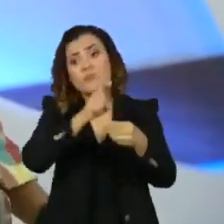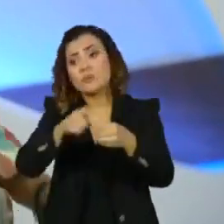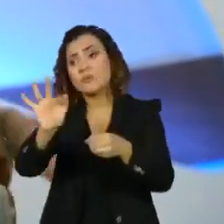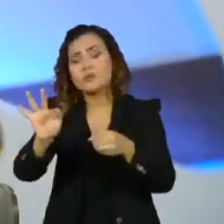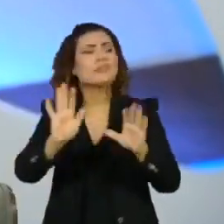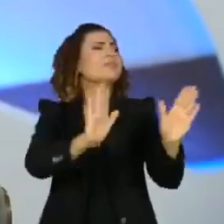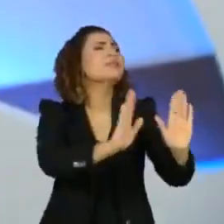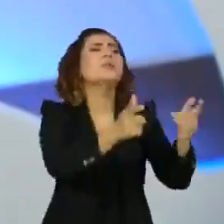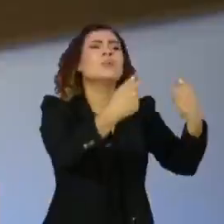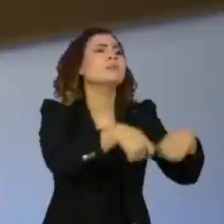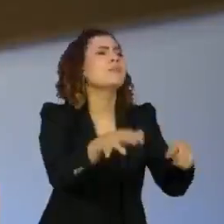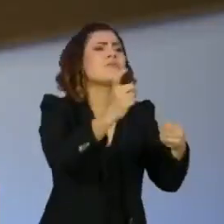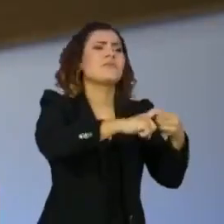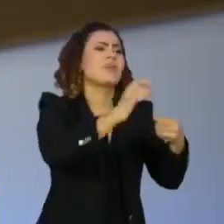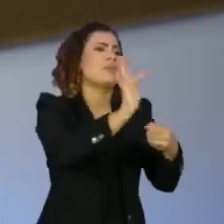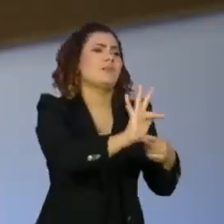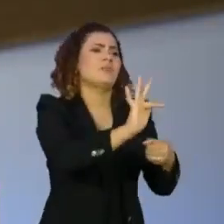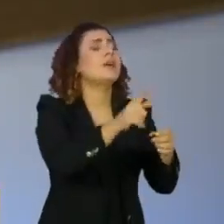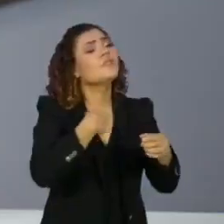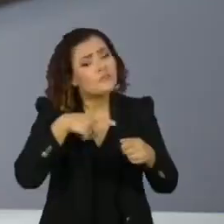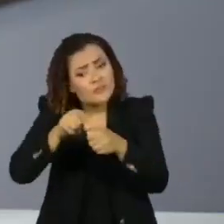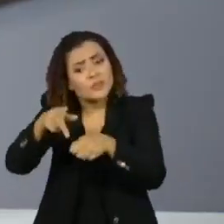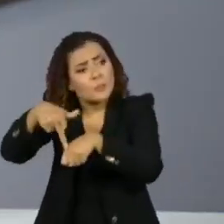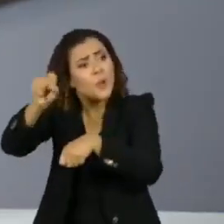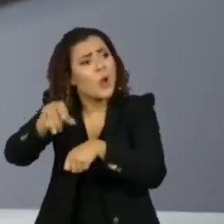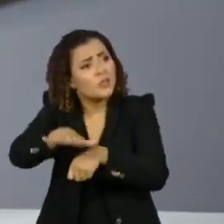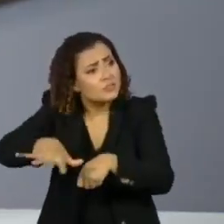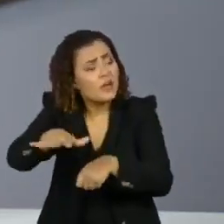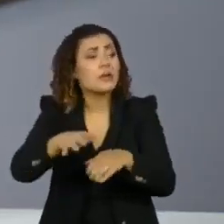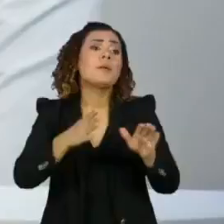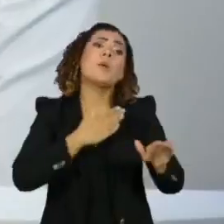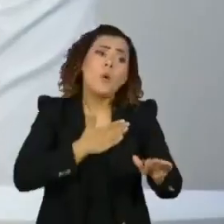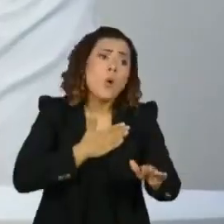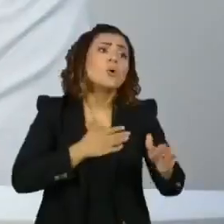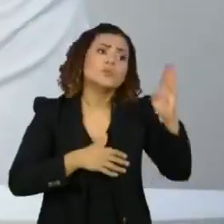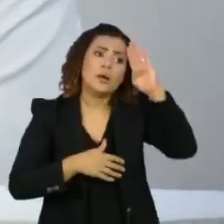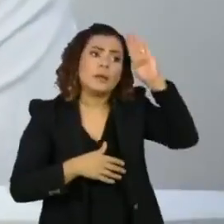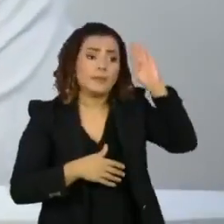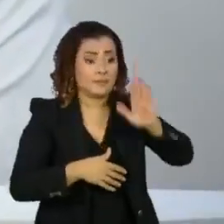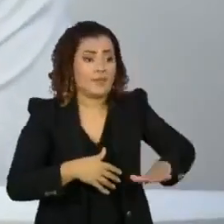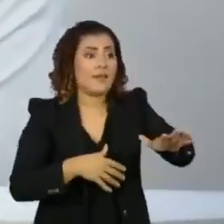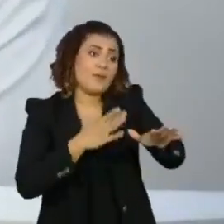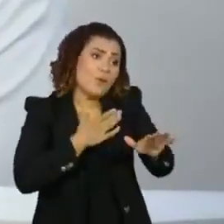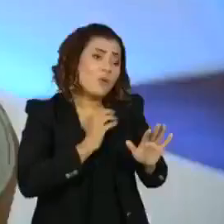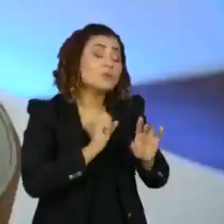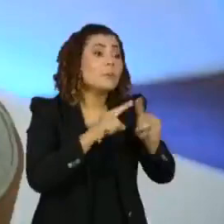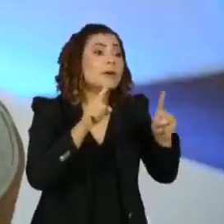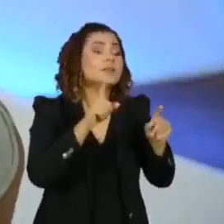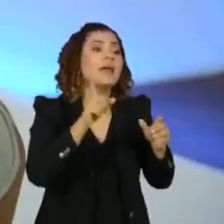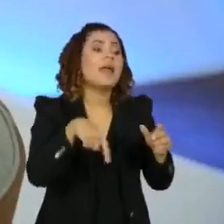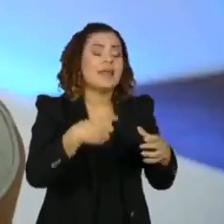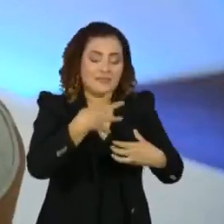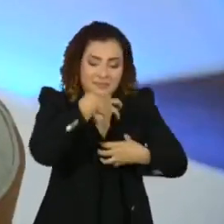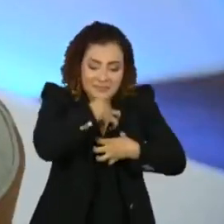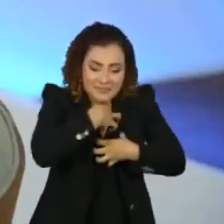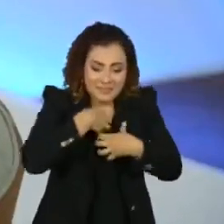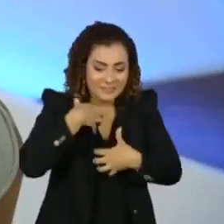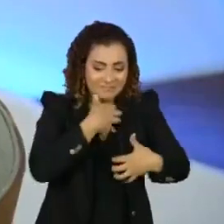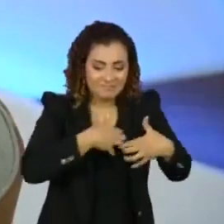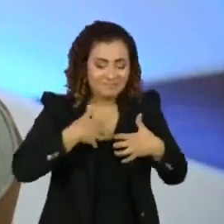aposta aí. Eu falo, não, mas eu acho que eu posso... Eu gosto do mundo acadêmico. Eu gosto. E isso é uma dívida que eu tenho comigo.